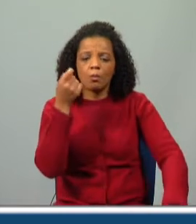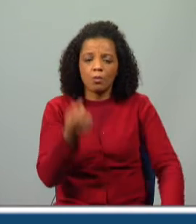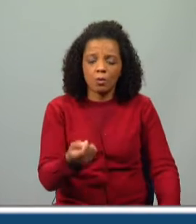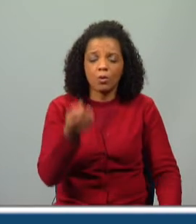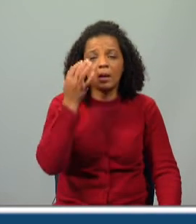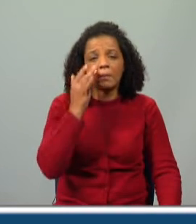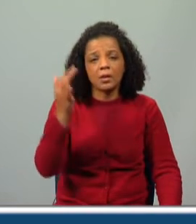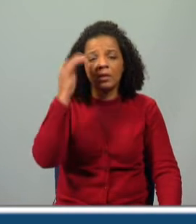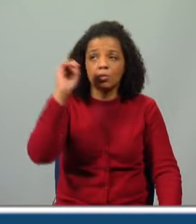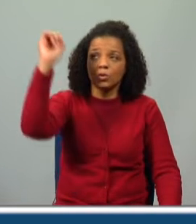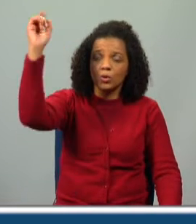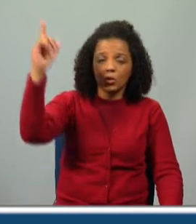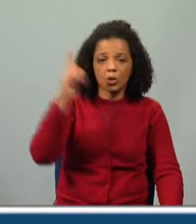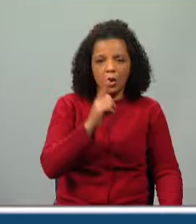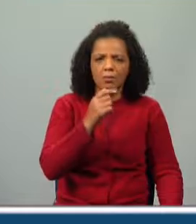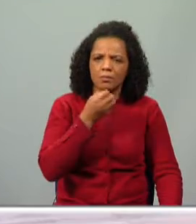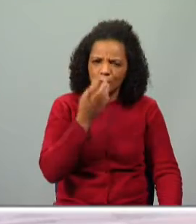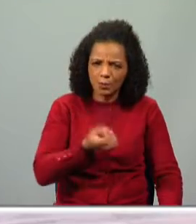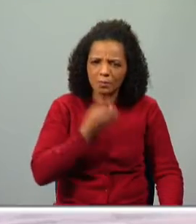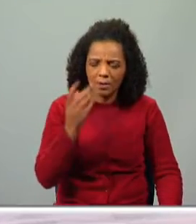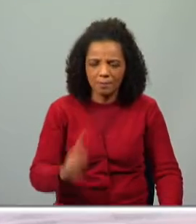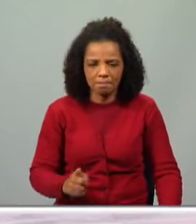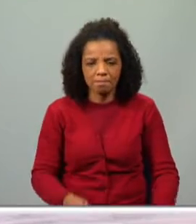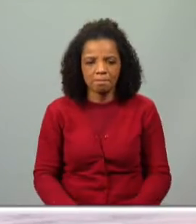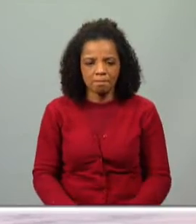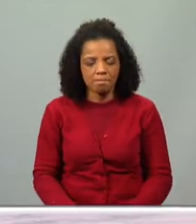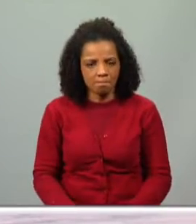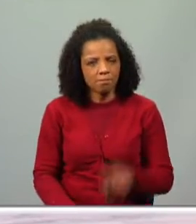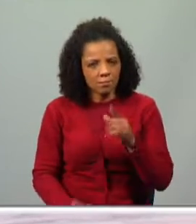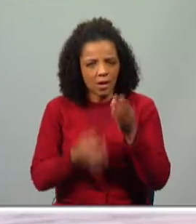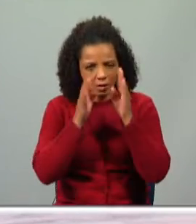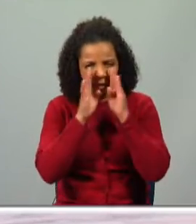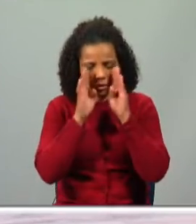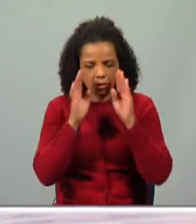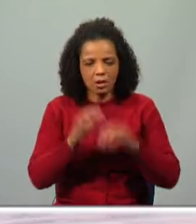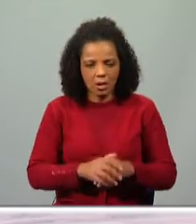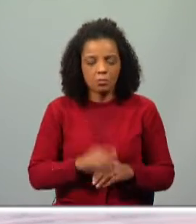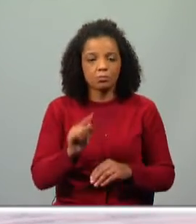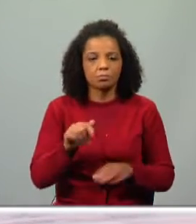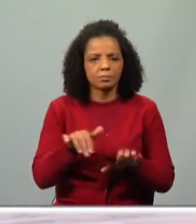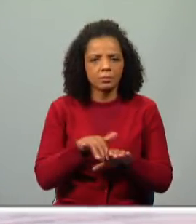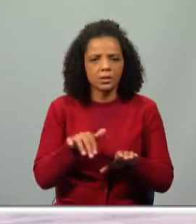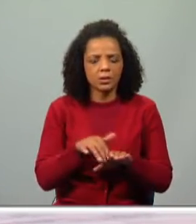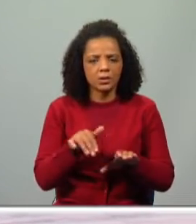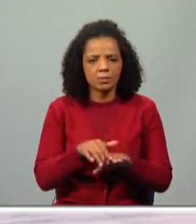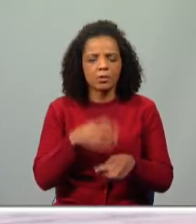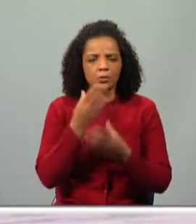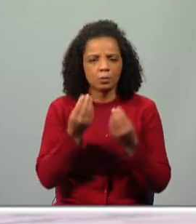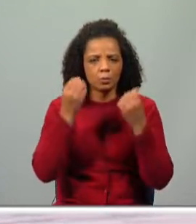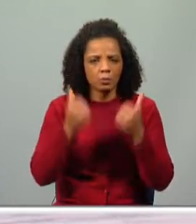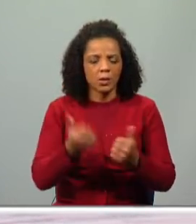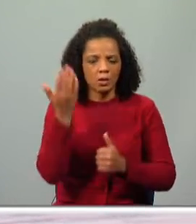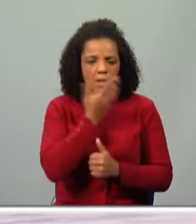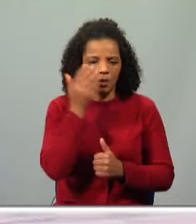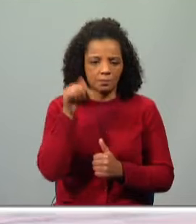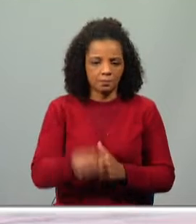do brilho do sol. Muito bem, exatamente. Estás com muita atenção e estás a participar muito bem no